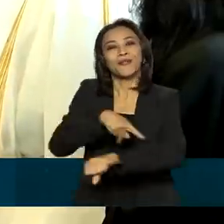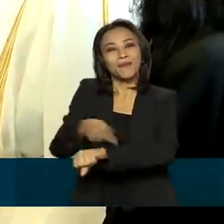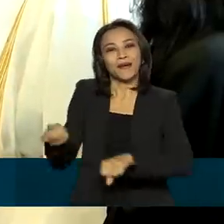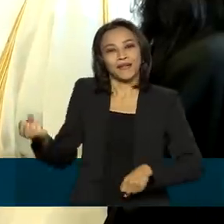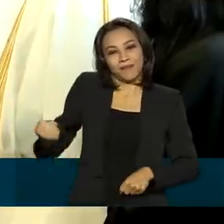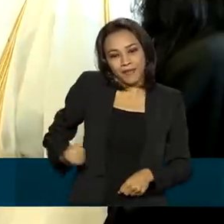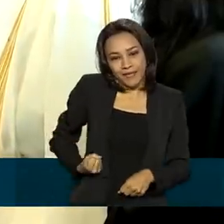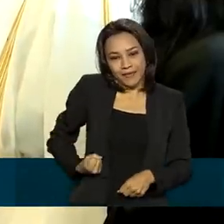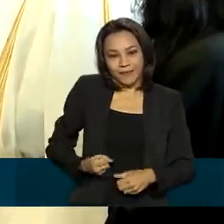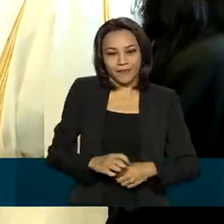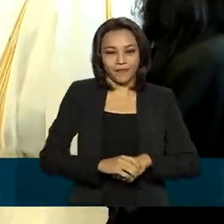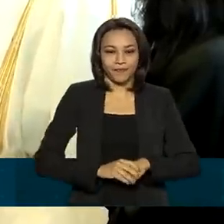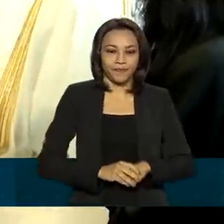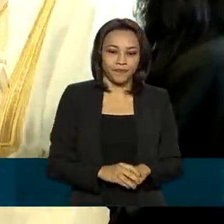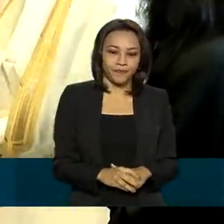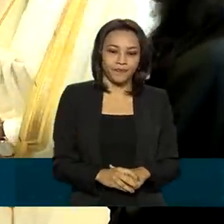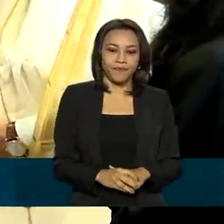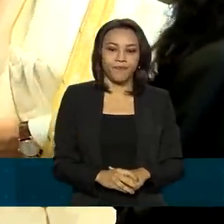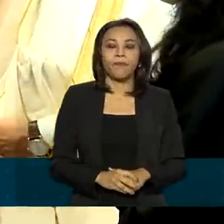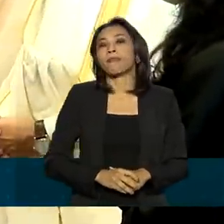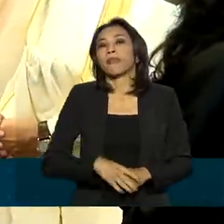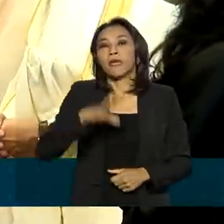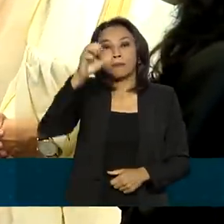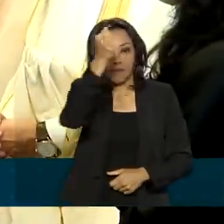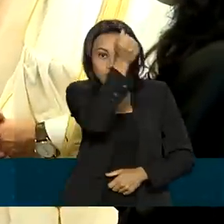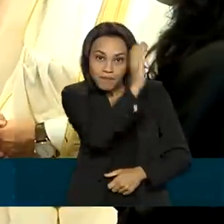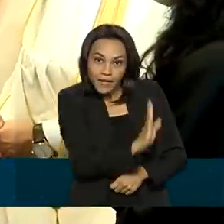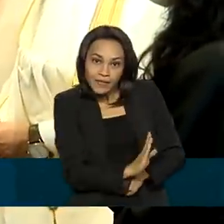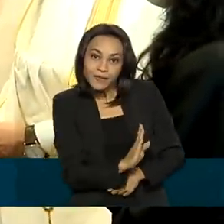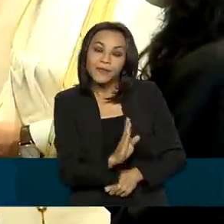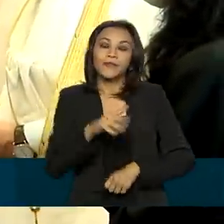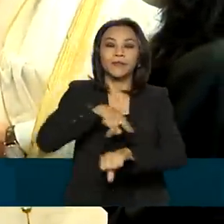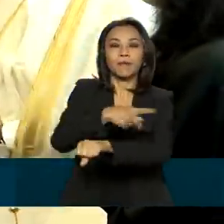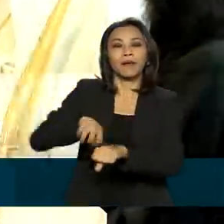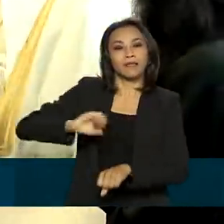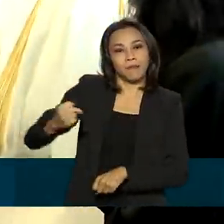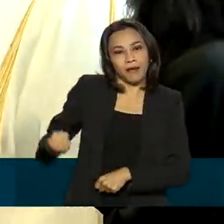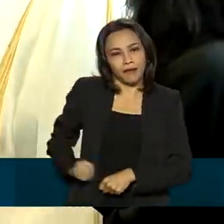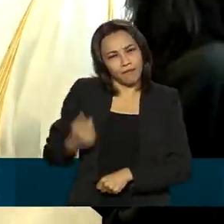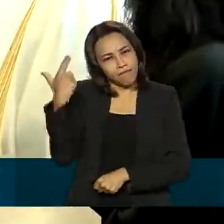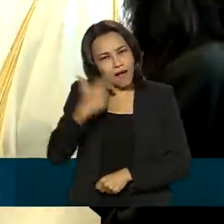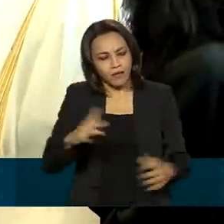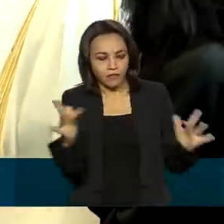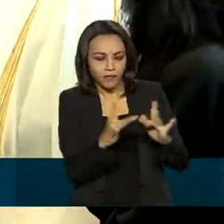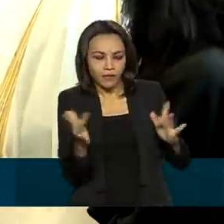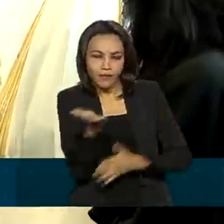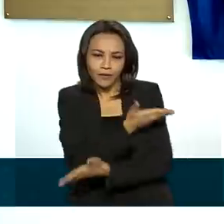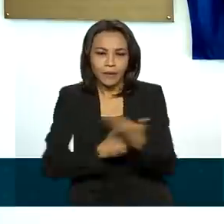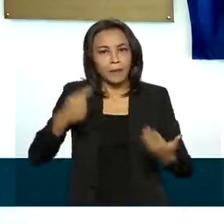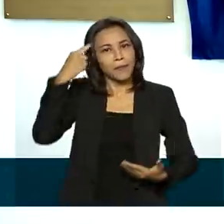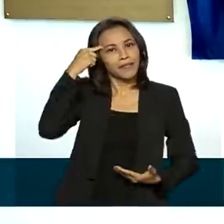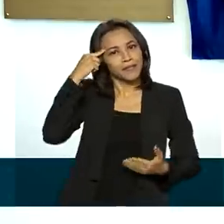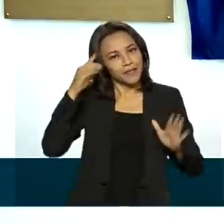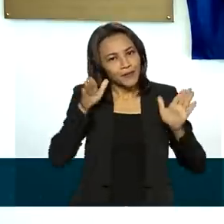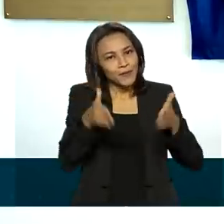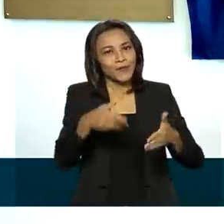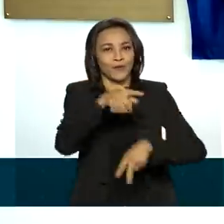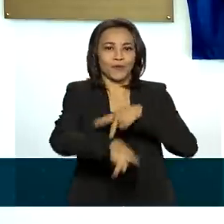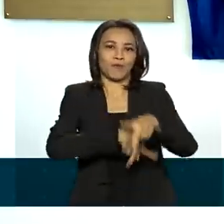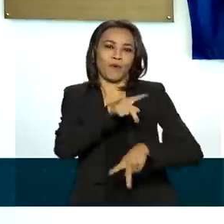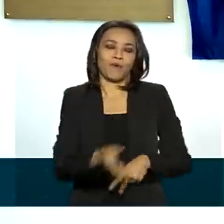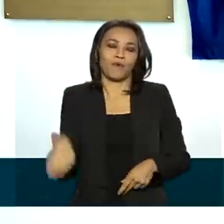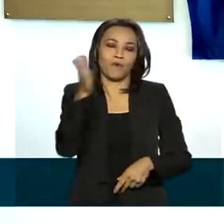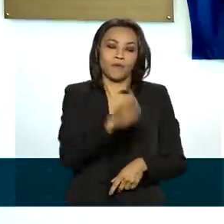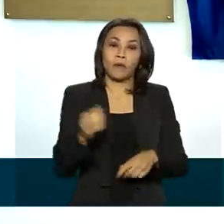O Brasil e o Bahrein cada vez mais unidos e pensando no bem dos seus povos. Depois de inaugurar a